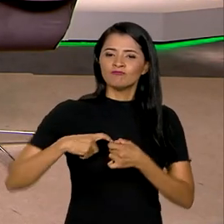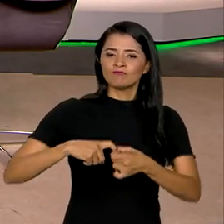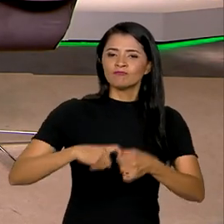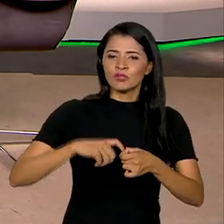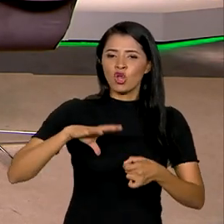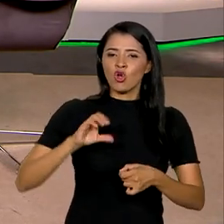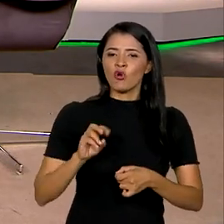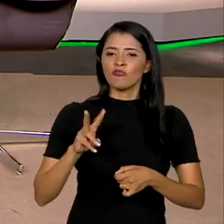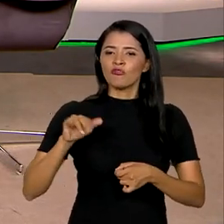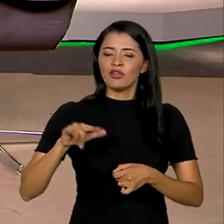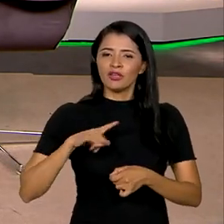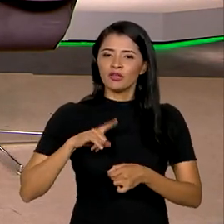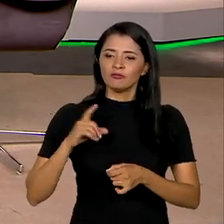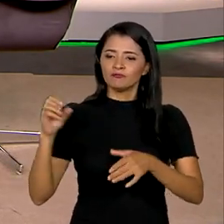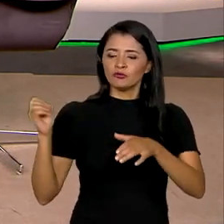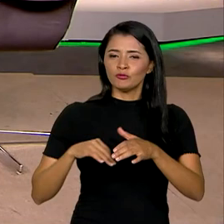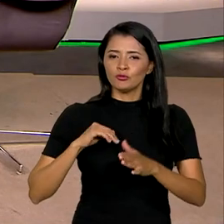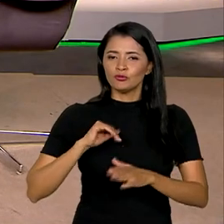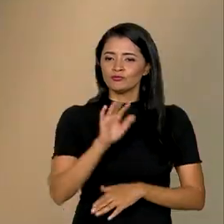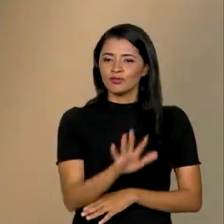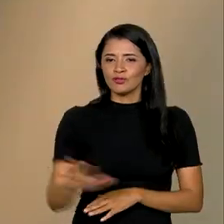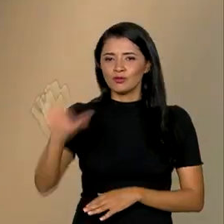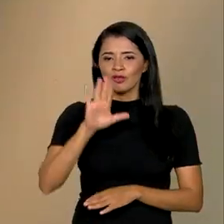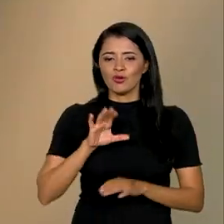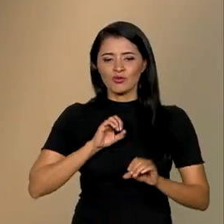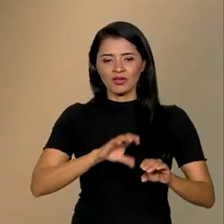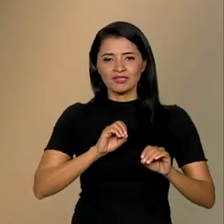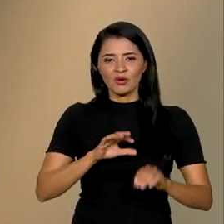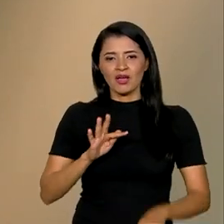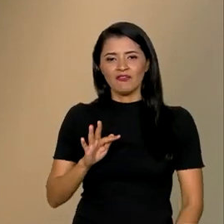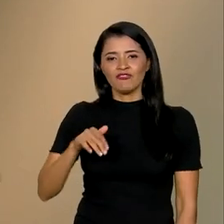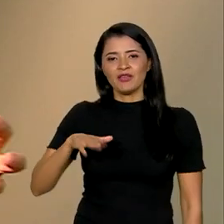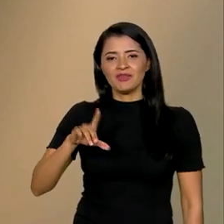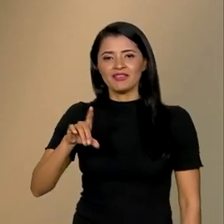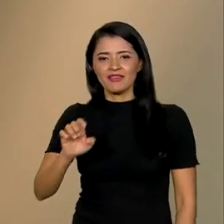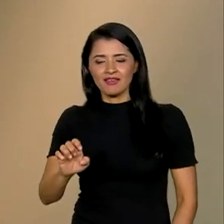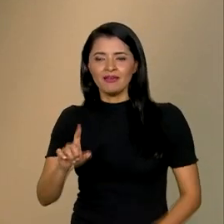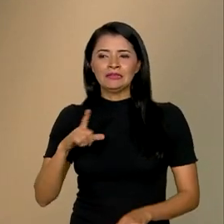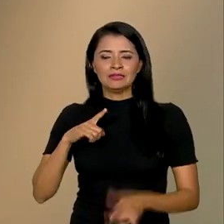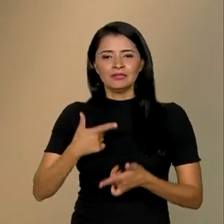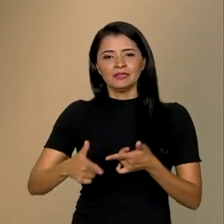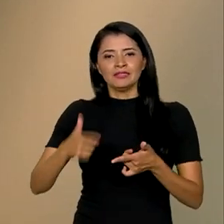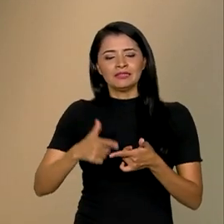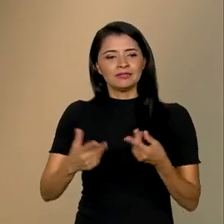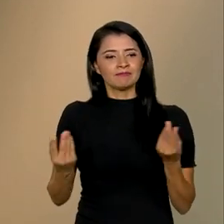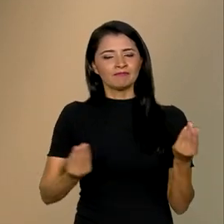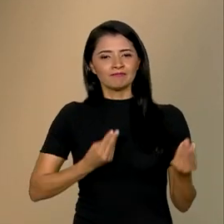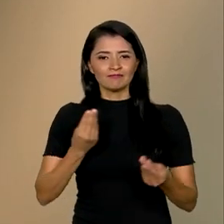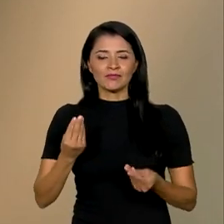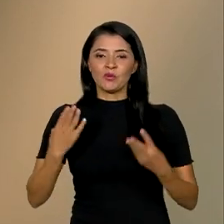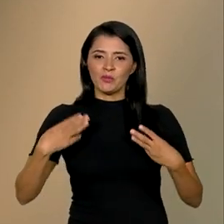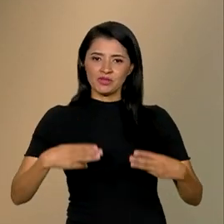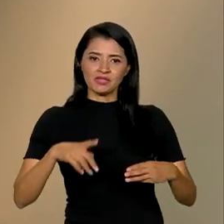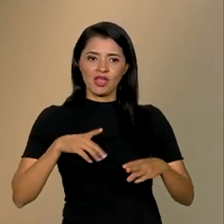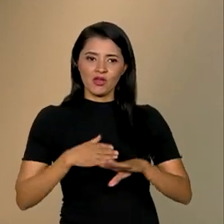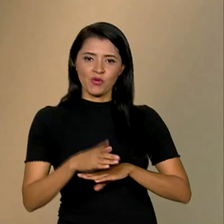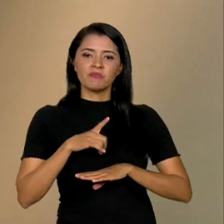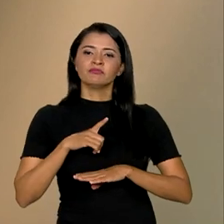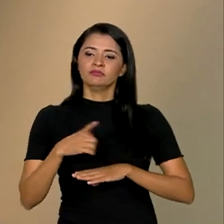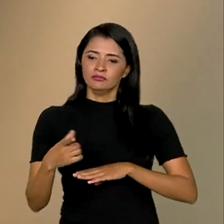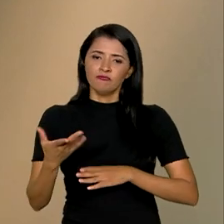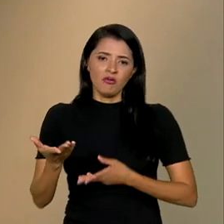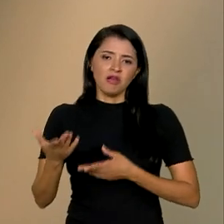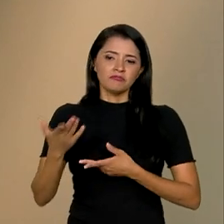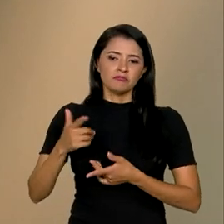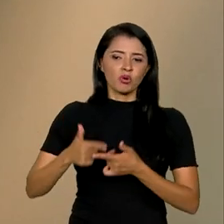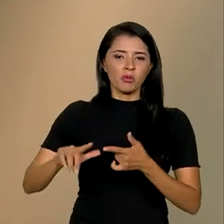exemplo, no Fundo Nacional de Desenvolvimento da Educação, que é o FNDE, tem problemas. Então, o Ministério vai estar presente, vai resolver